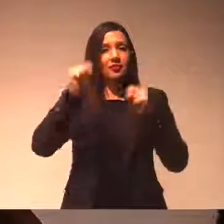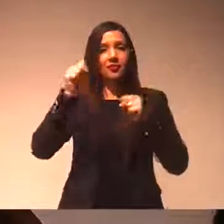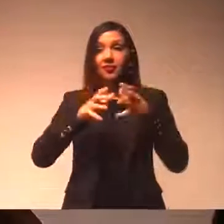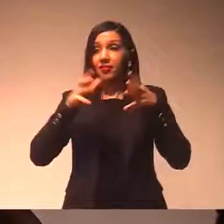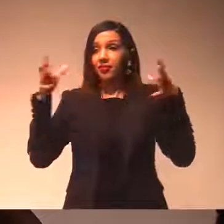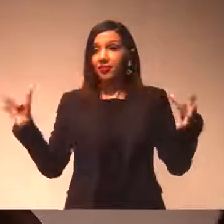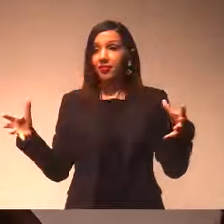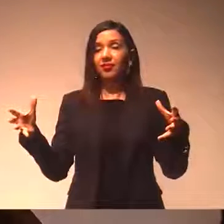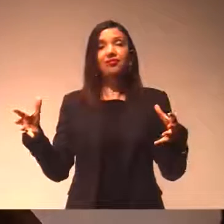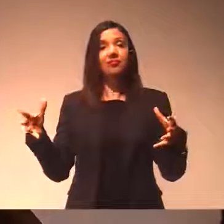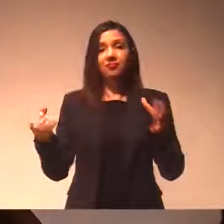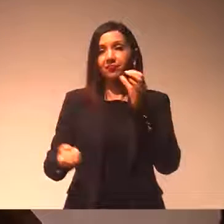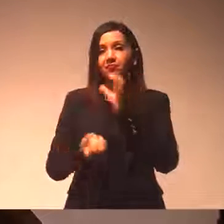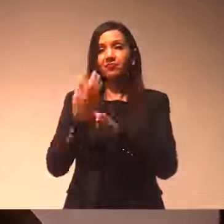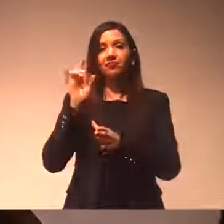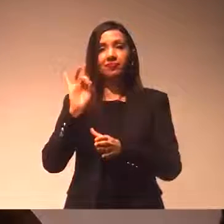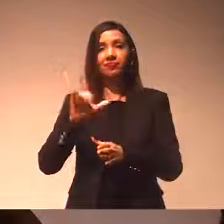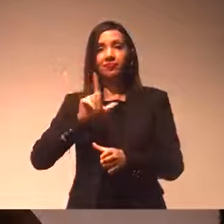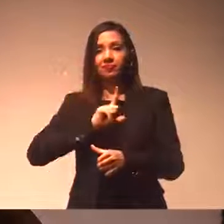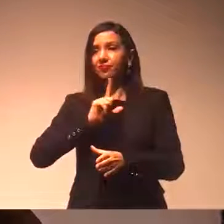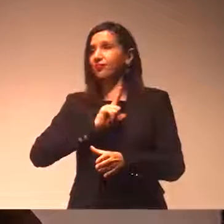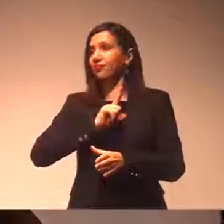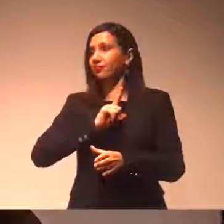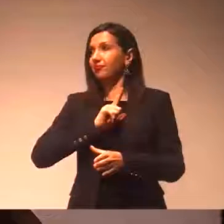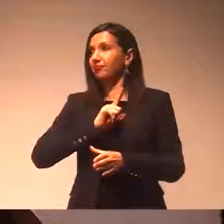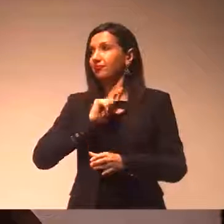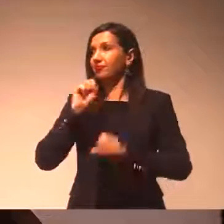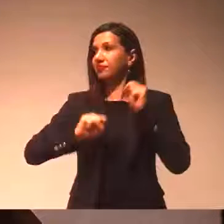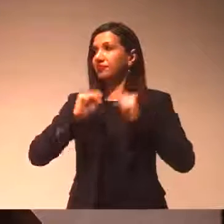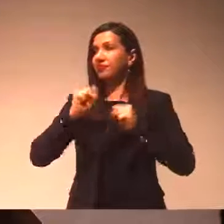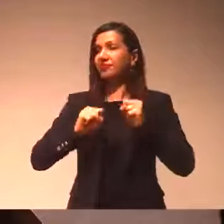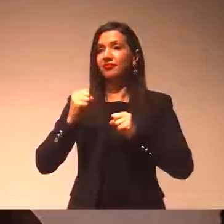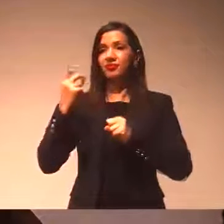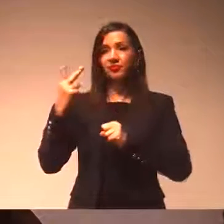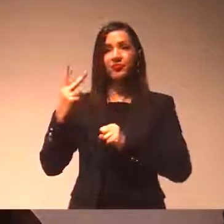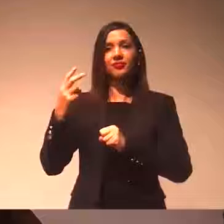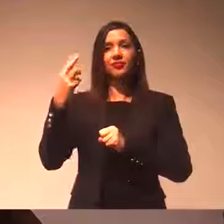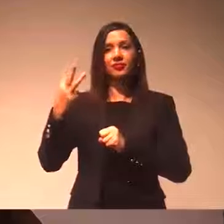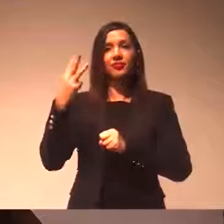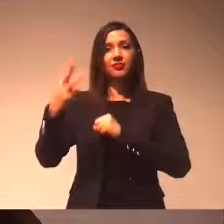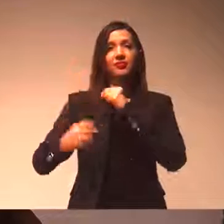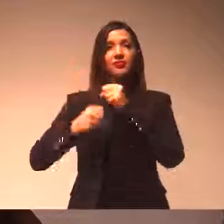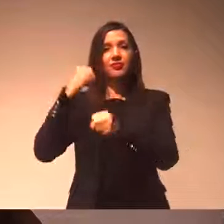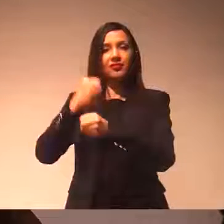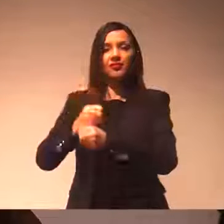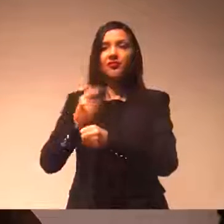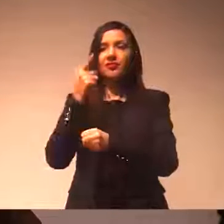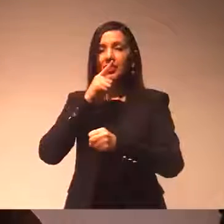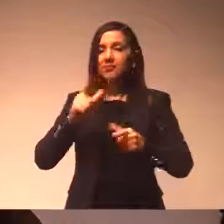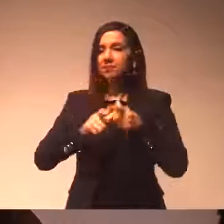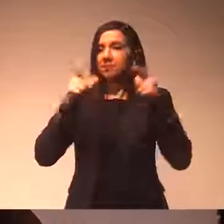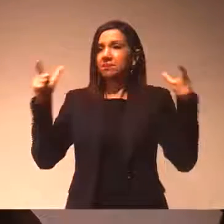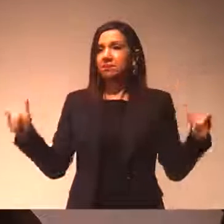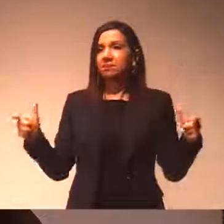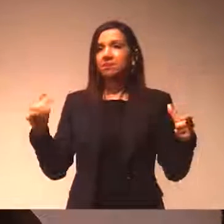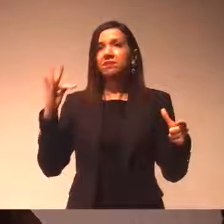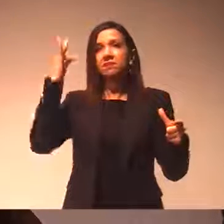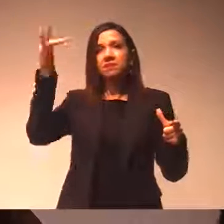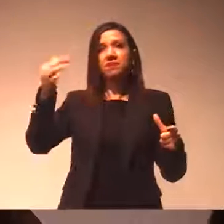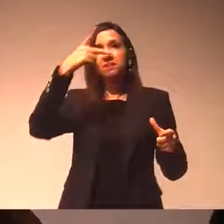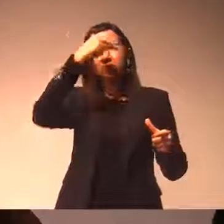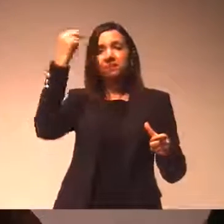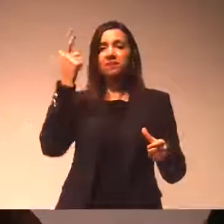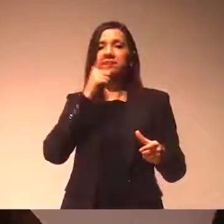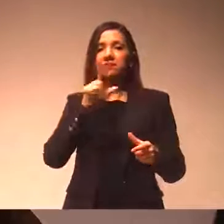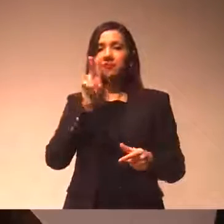vai gerar um aumento de arrecadação já. Mas daqui a dois, três anos, vai ser um incremento muito grande, que talvez até um próximo prefeito vai poder utilizar.